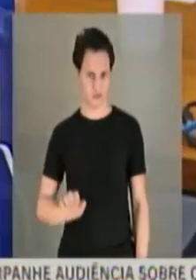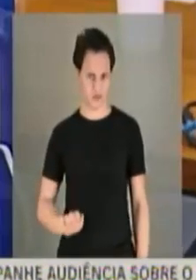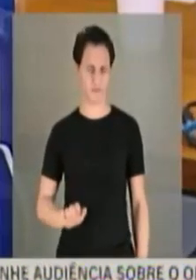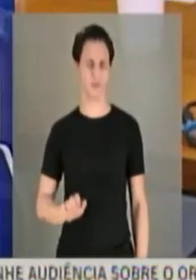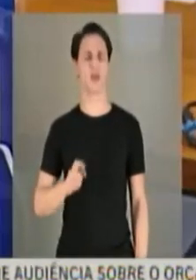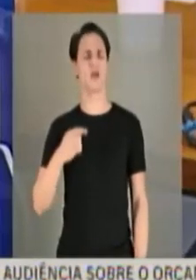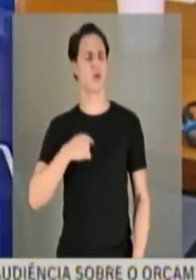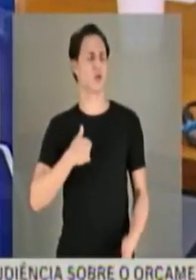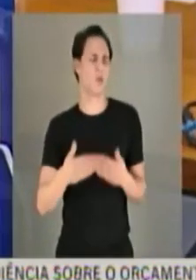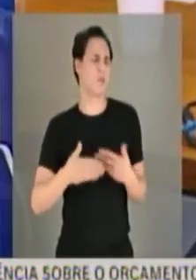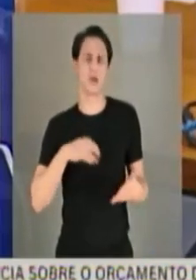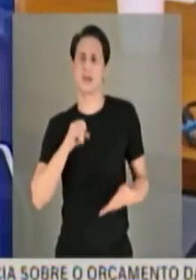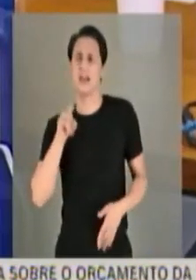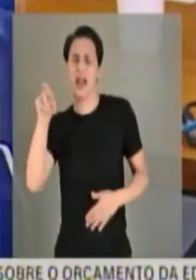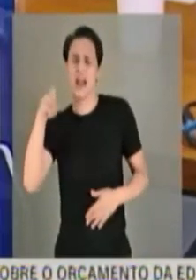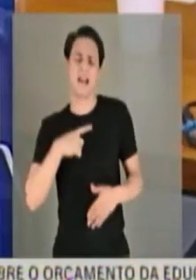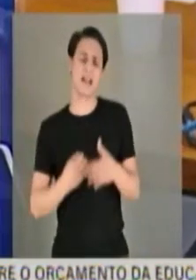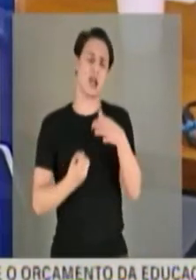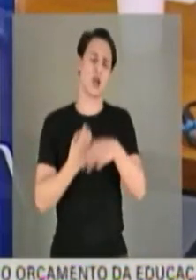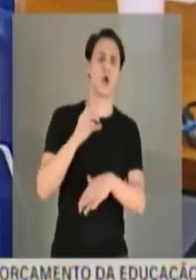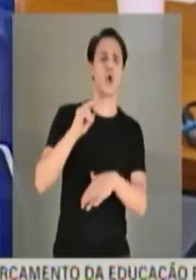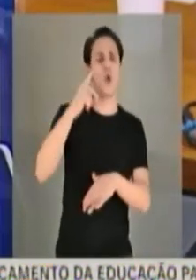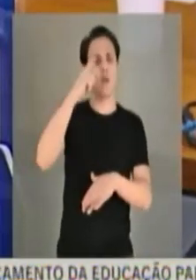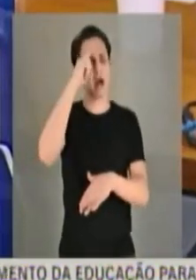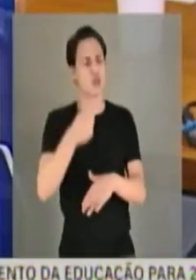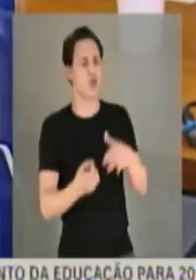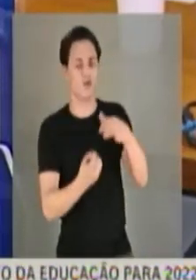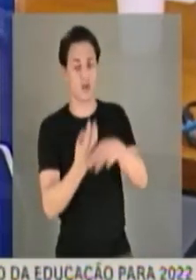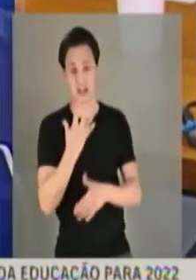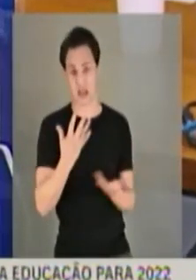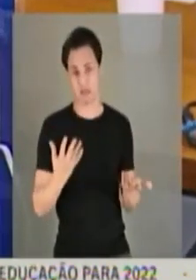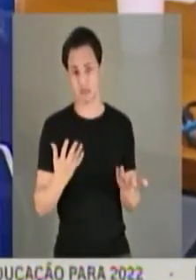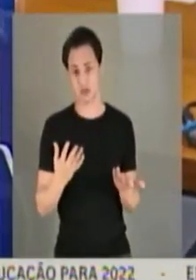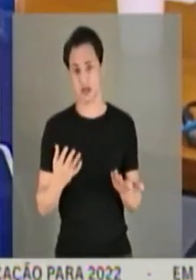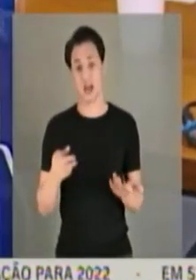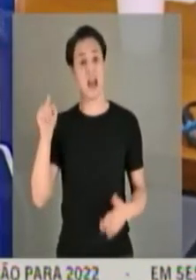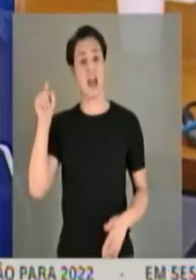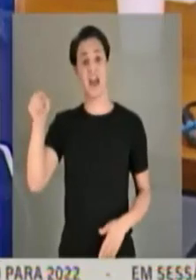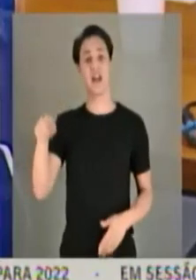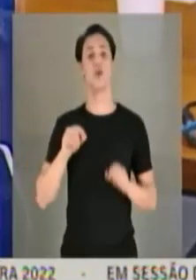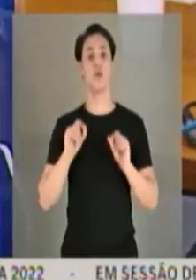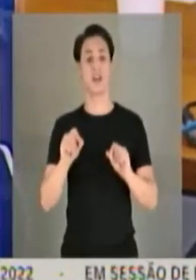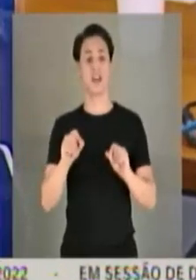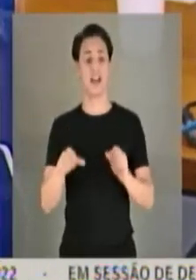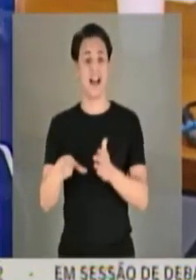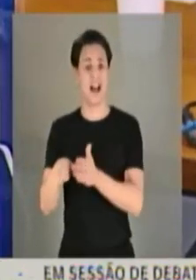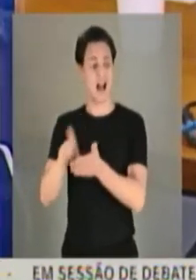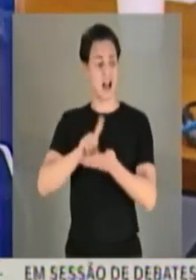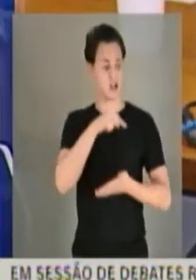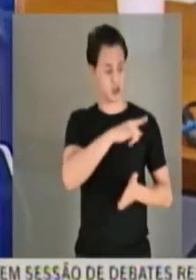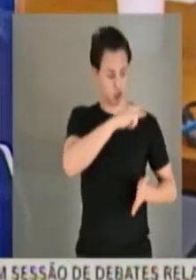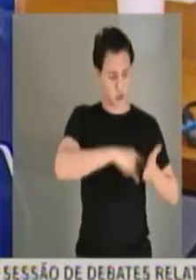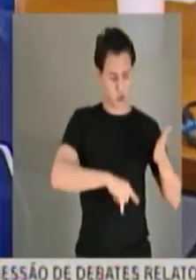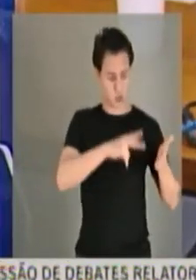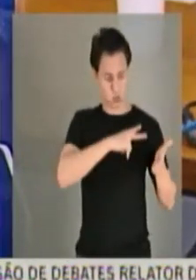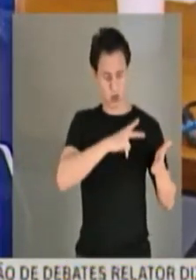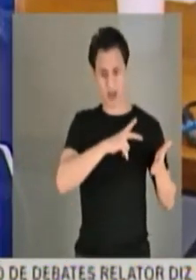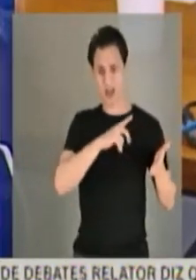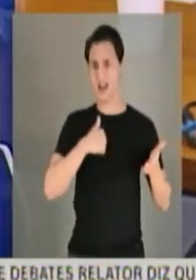documento ou mandou fazer o documento. Na realidade, ele tornou público um documento sabidamente manipulado, falsificado.